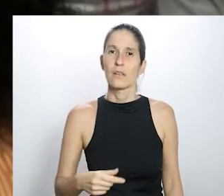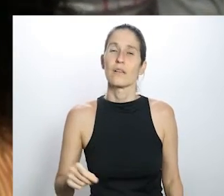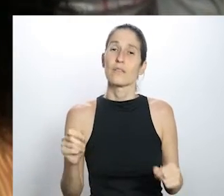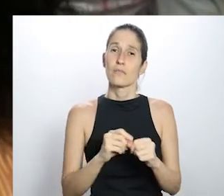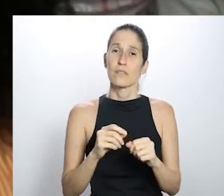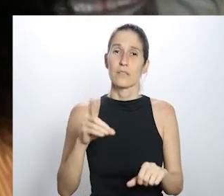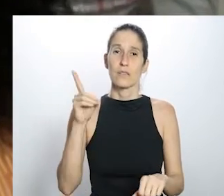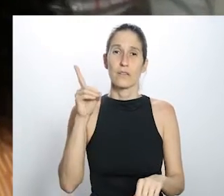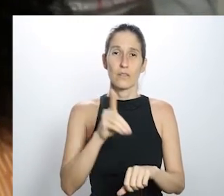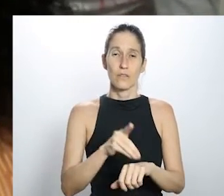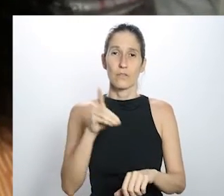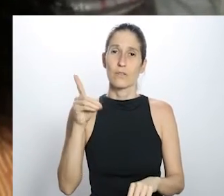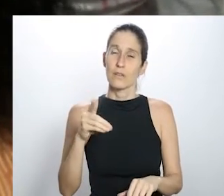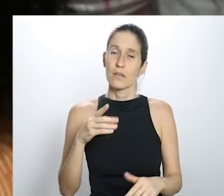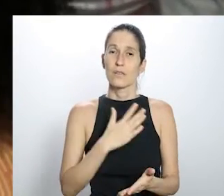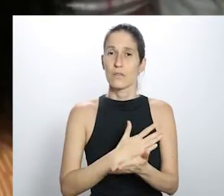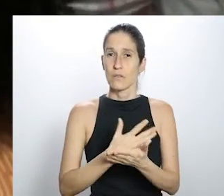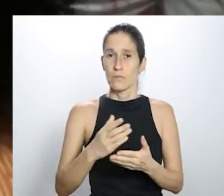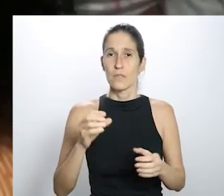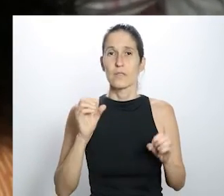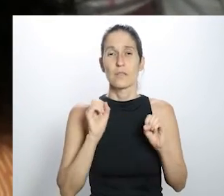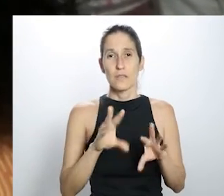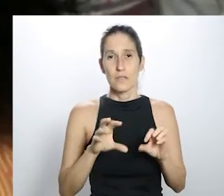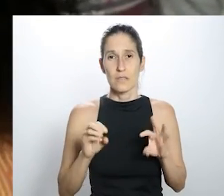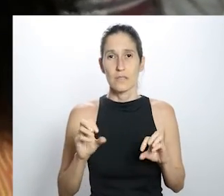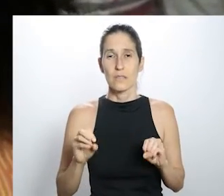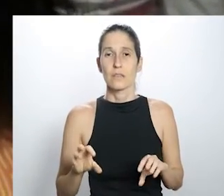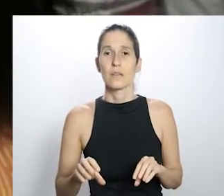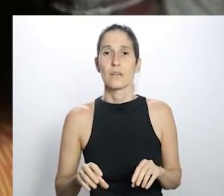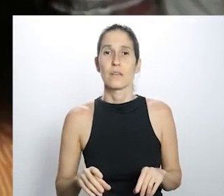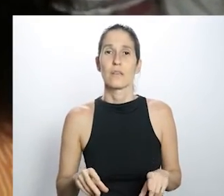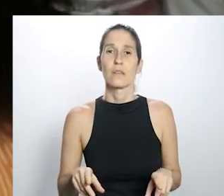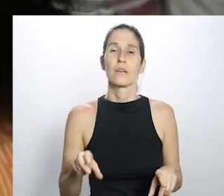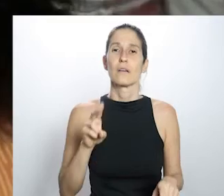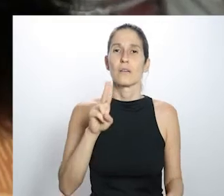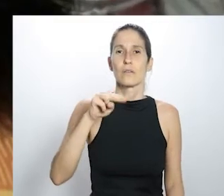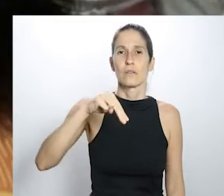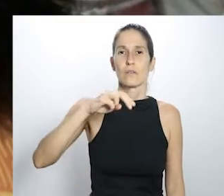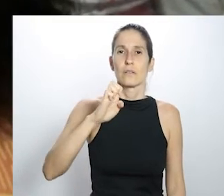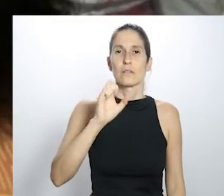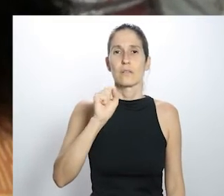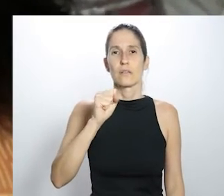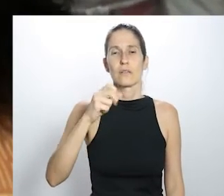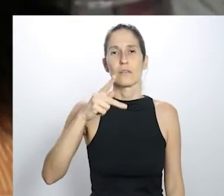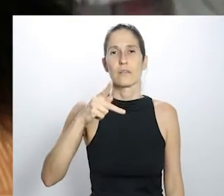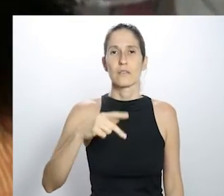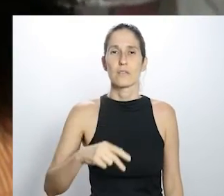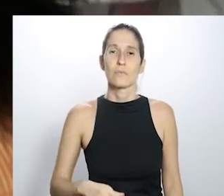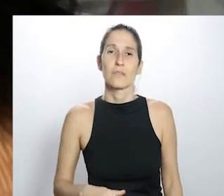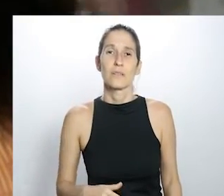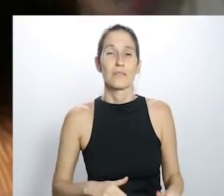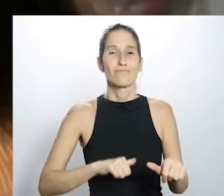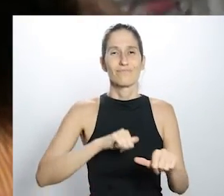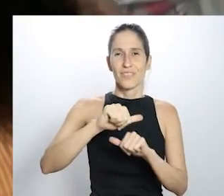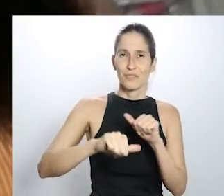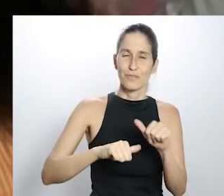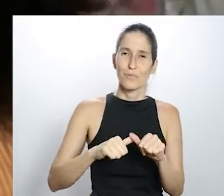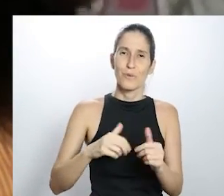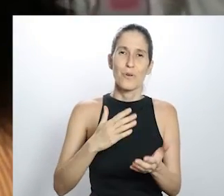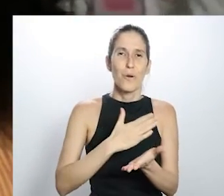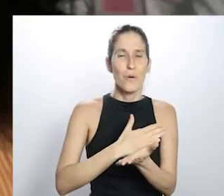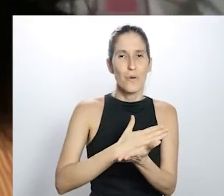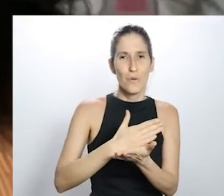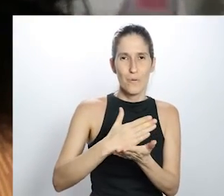Estou fazendo doutorado. Eu comecei a dar aula também de atinomusculologia na Unesp. E que também mudou completamente, né? Eram aulas